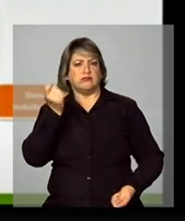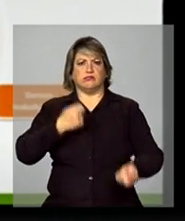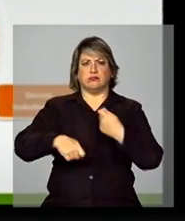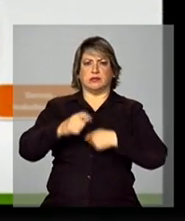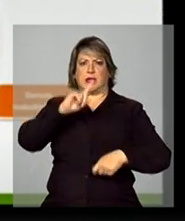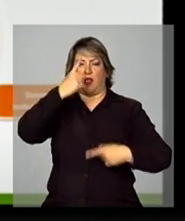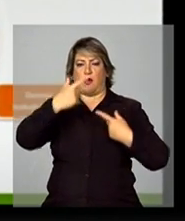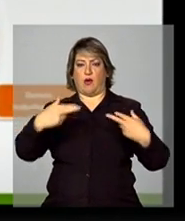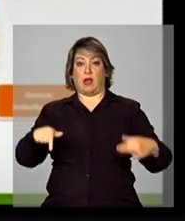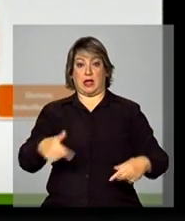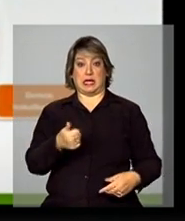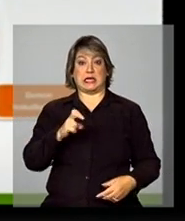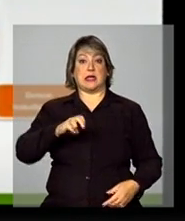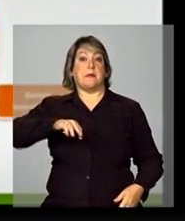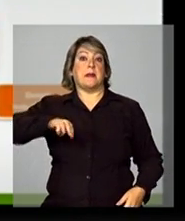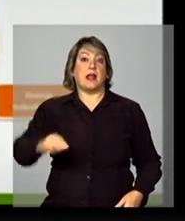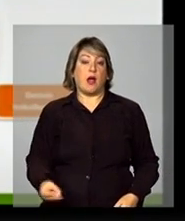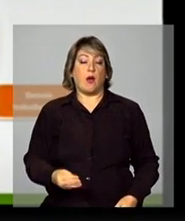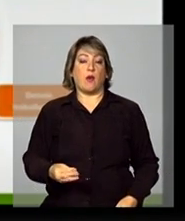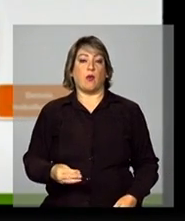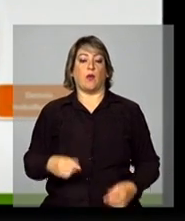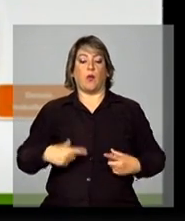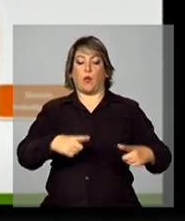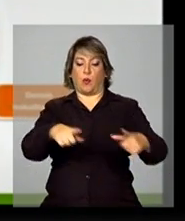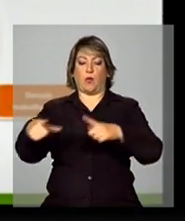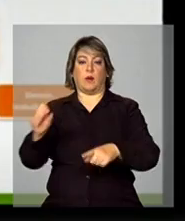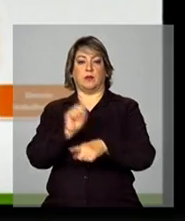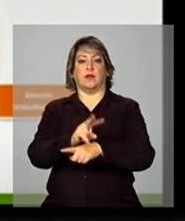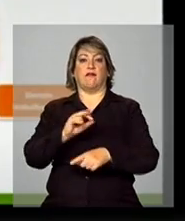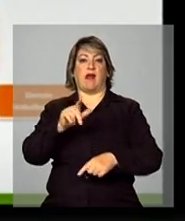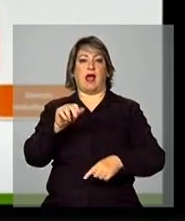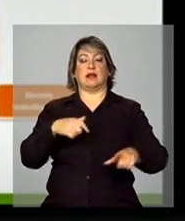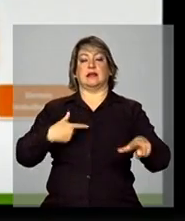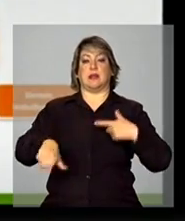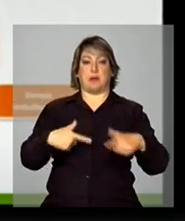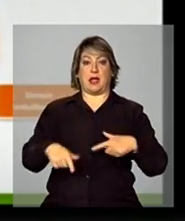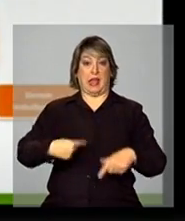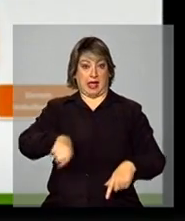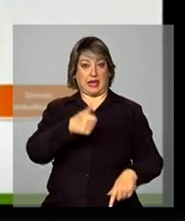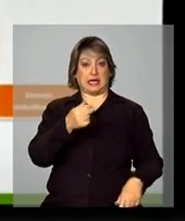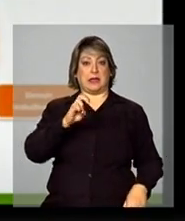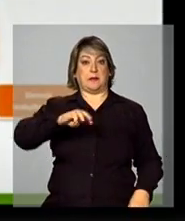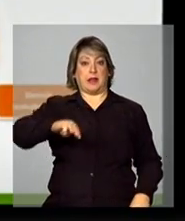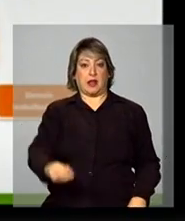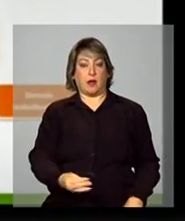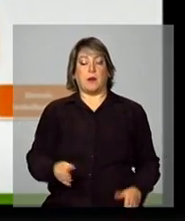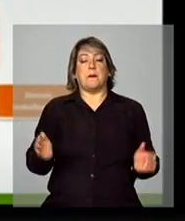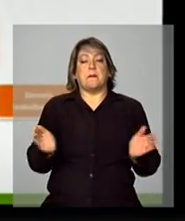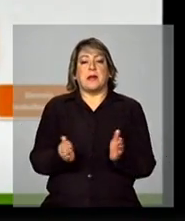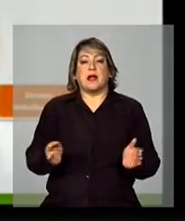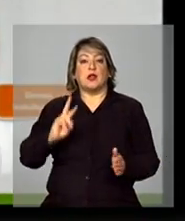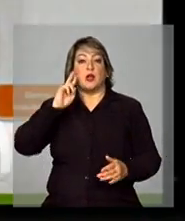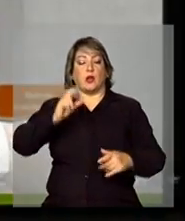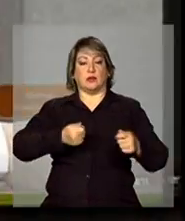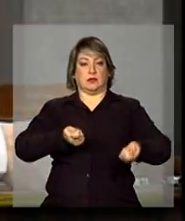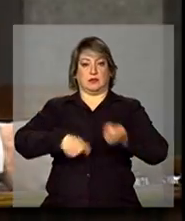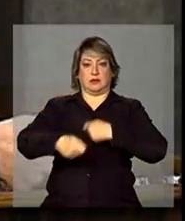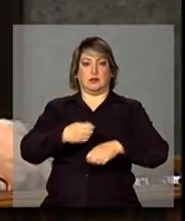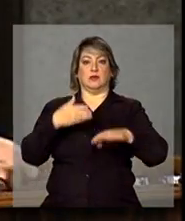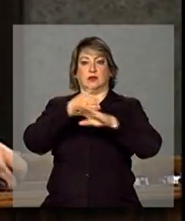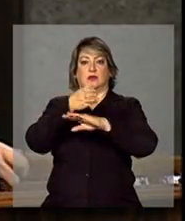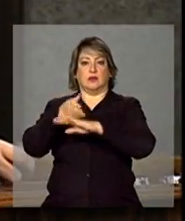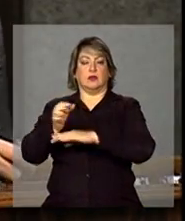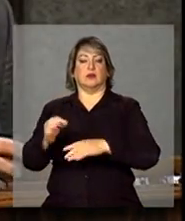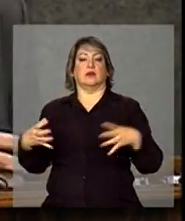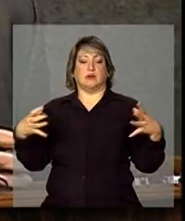15 milhões de postos de trabalho. Desses 15 milhões, os pequenos empreendedores participaram. Eles